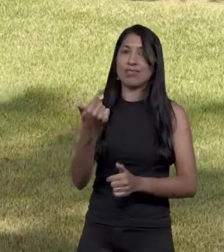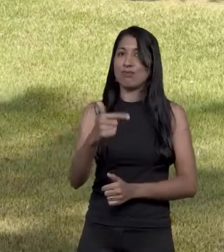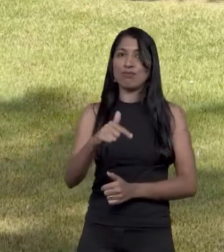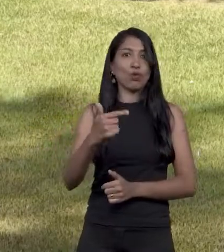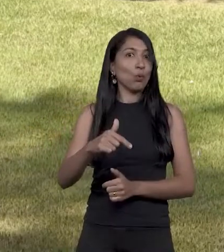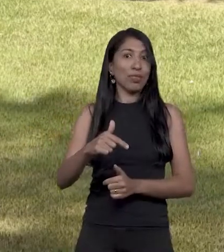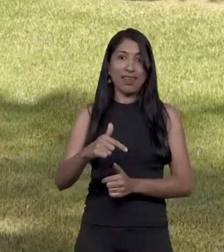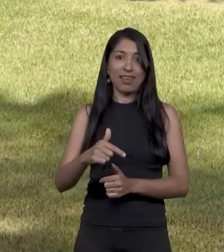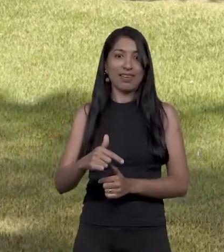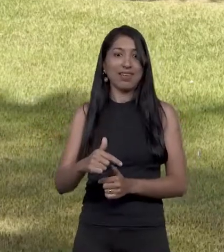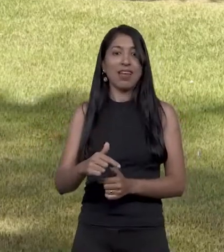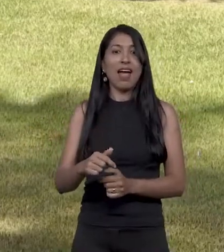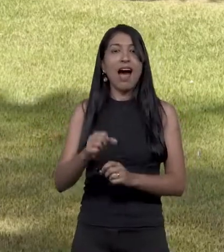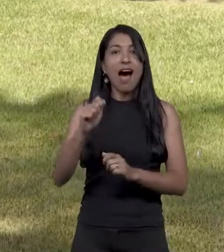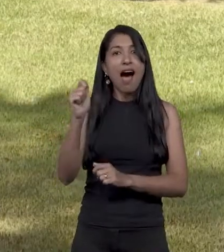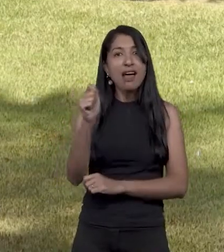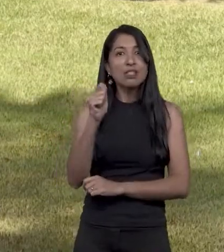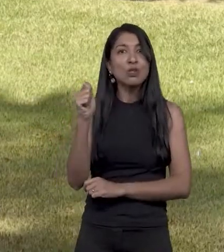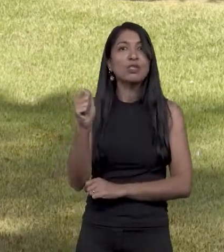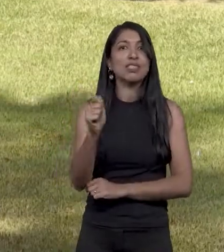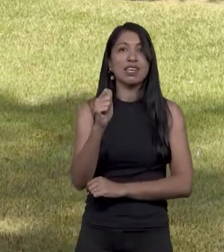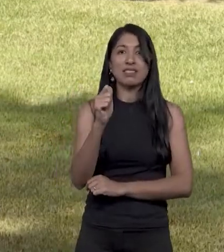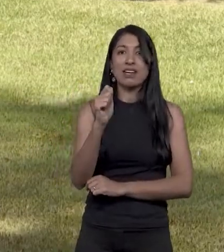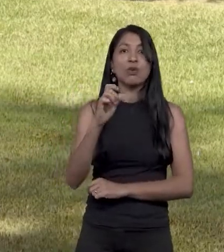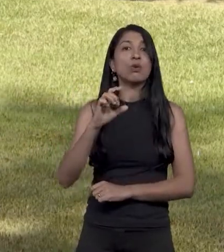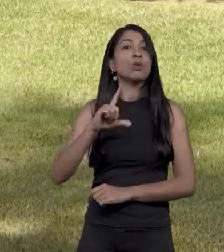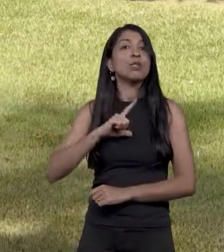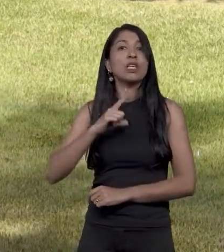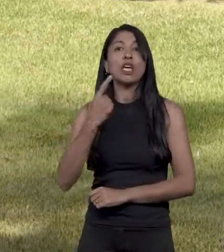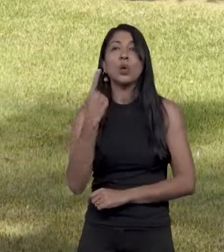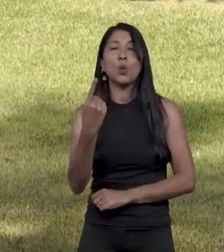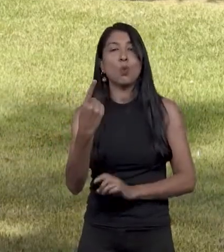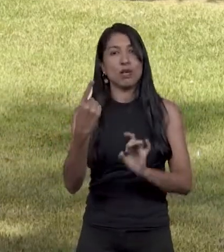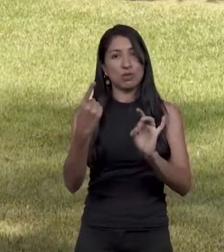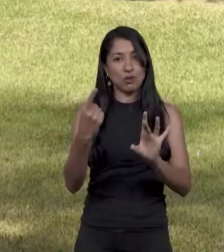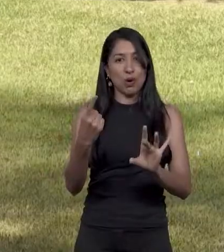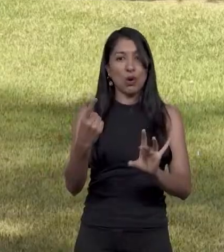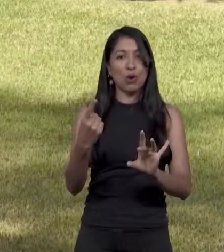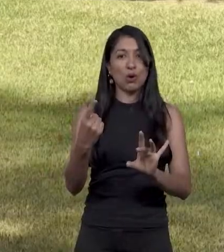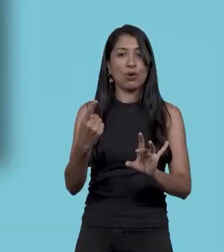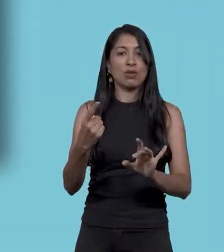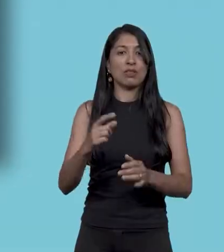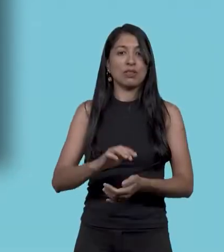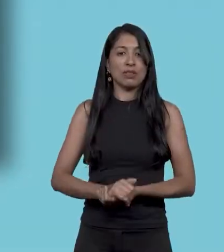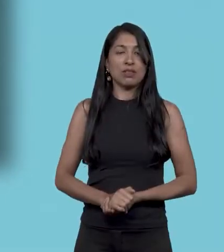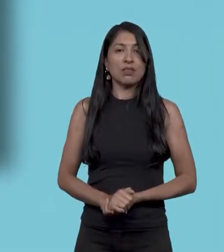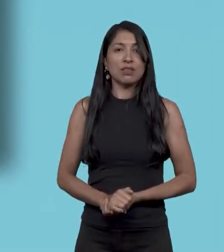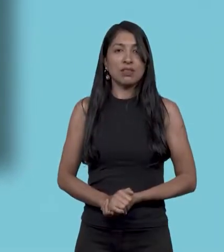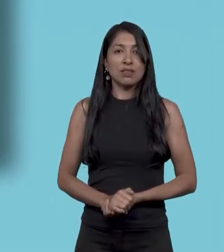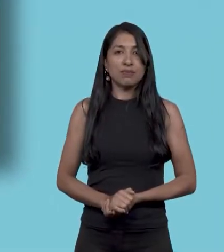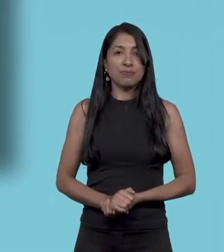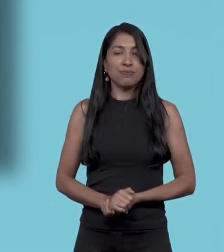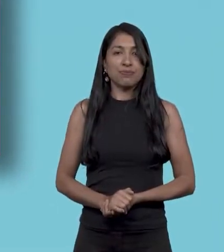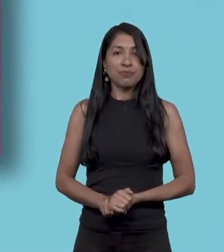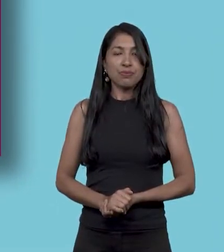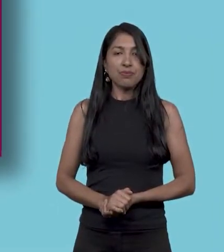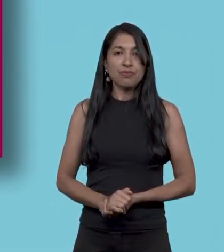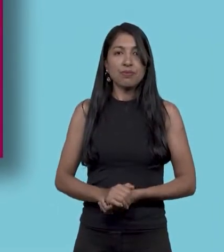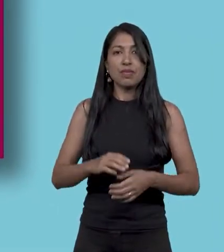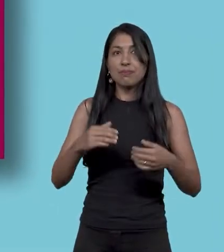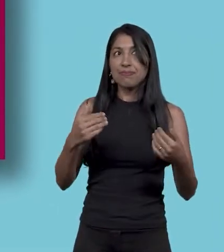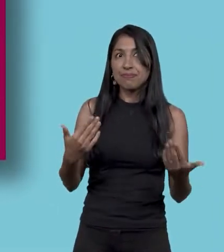A associação de pessoas com deficiência no DF existe uma, que é o coletivo de mulheres com deficiência, que é liderado por mulheres com